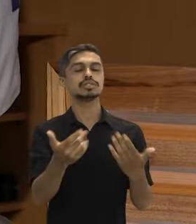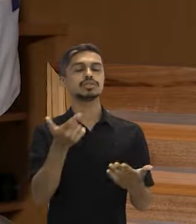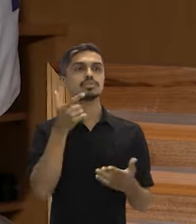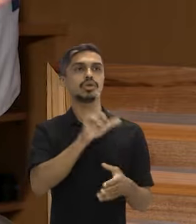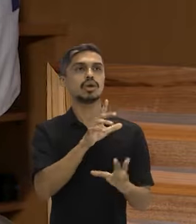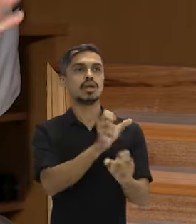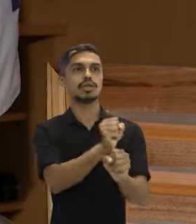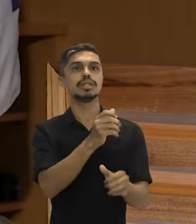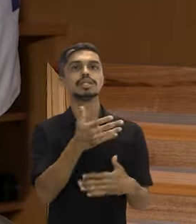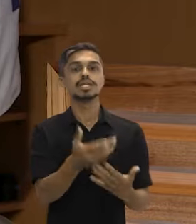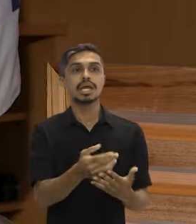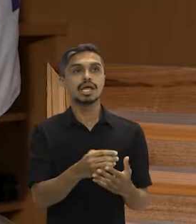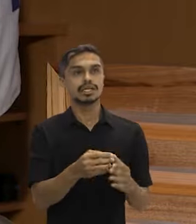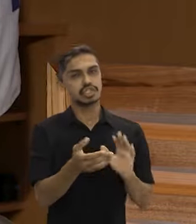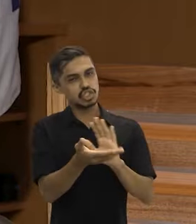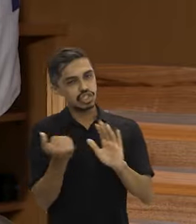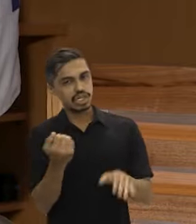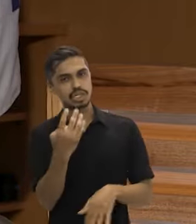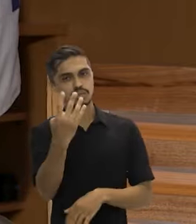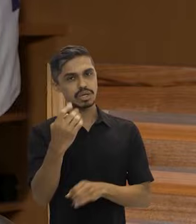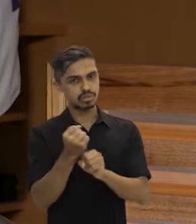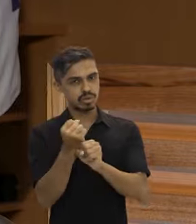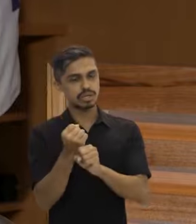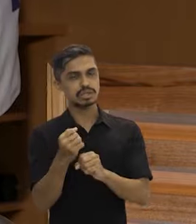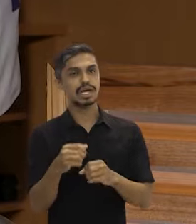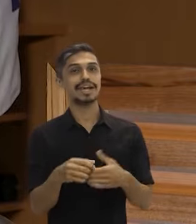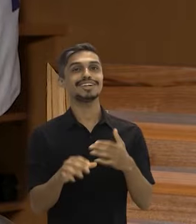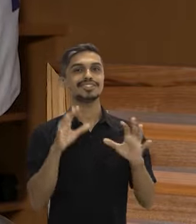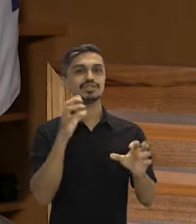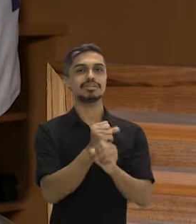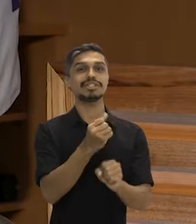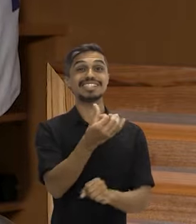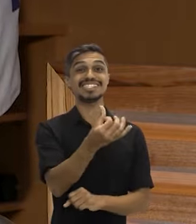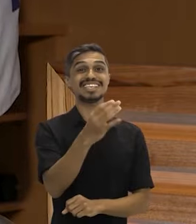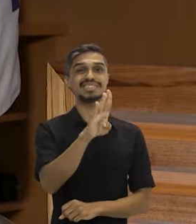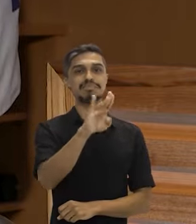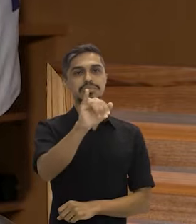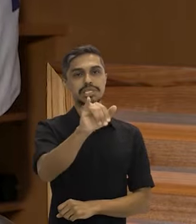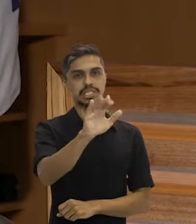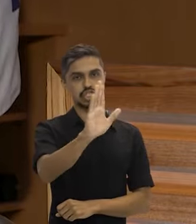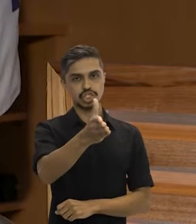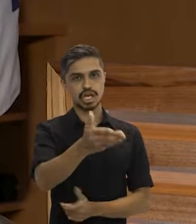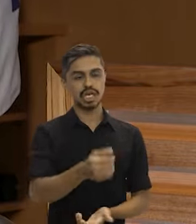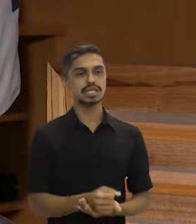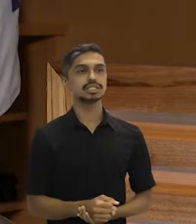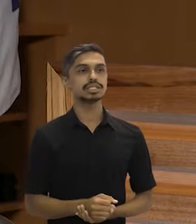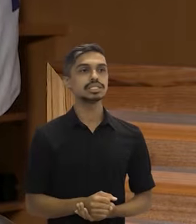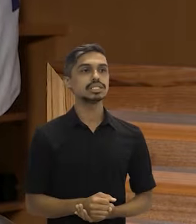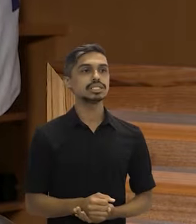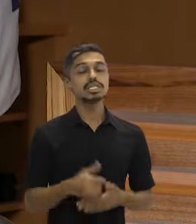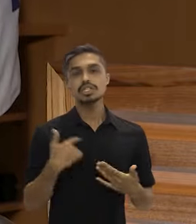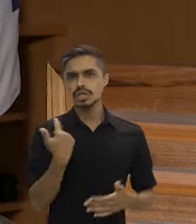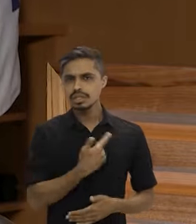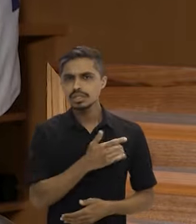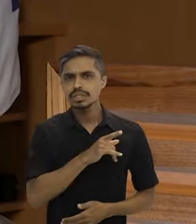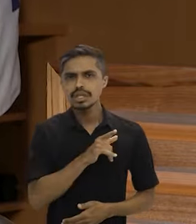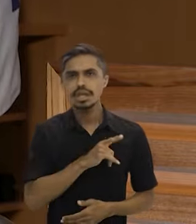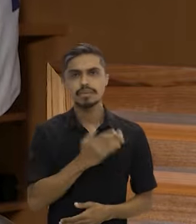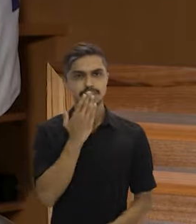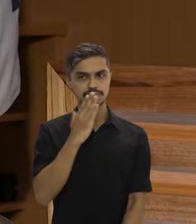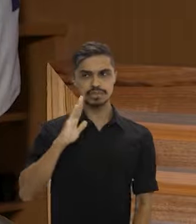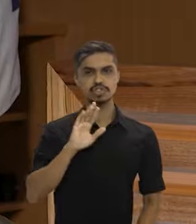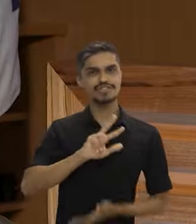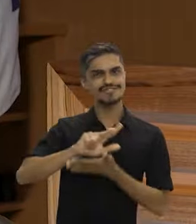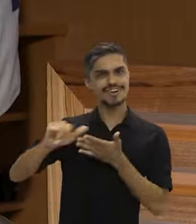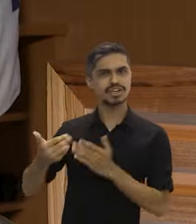descontando aí os 4 anos que ficou paralisado, já dá 6 bilhões. E nós temos um compromisso de